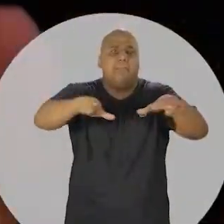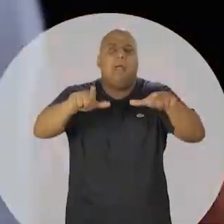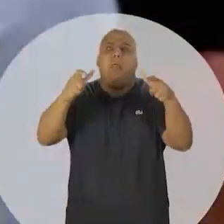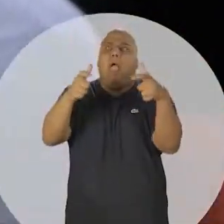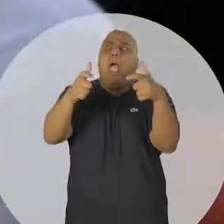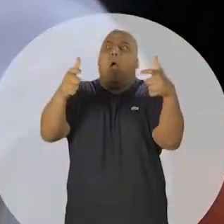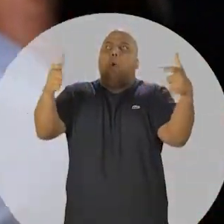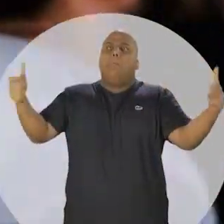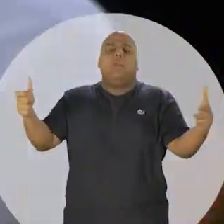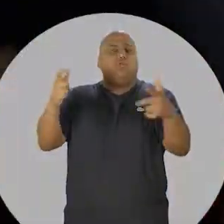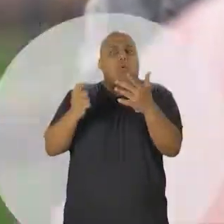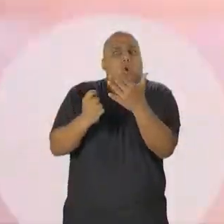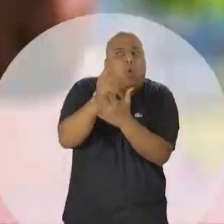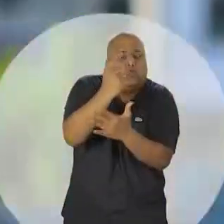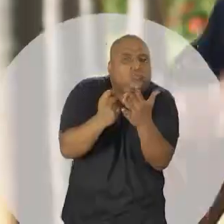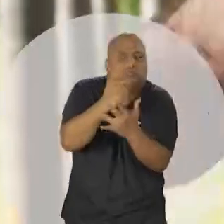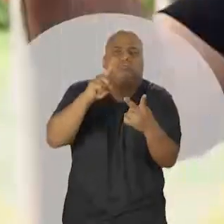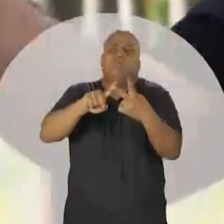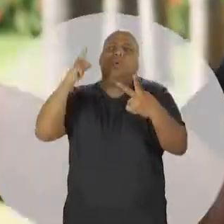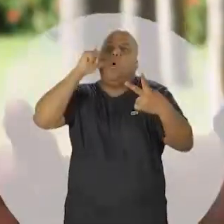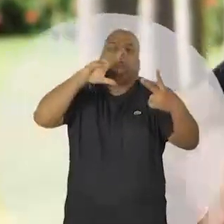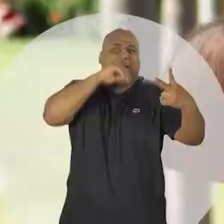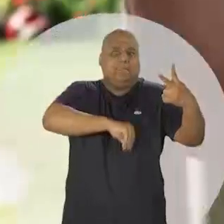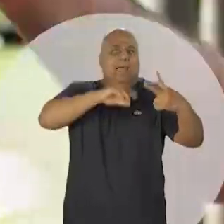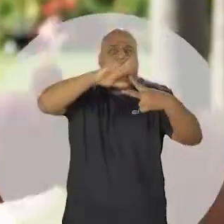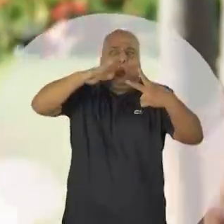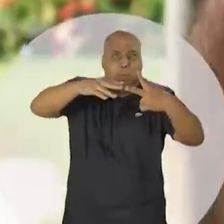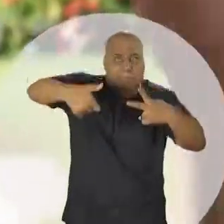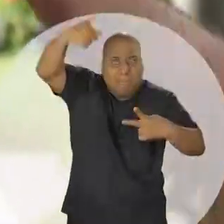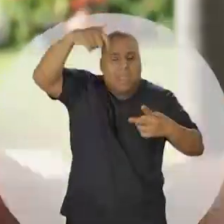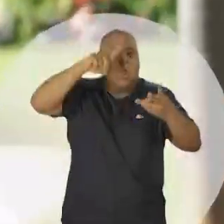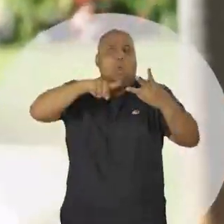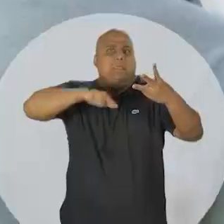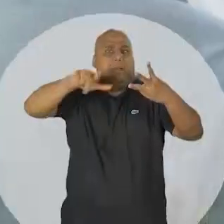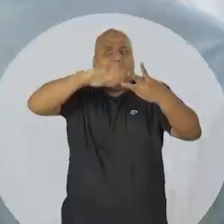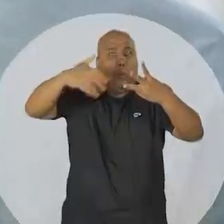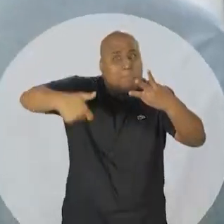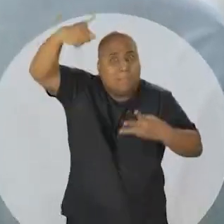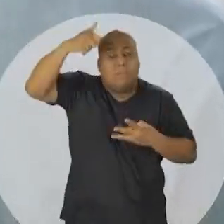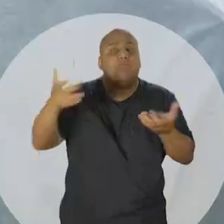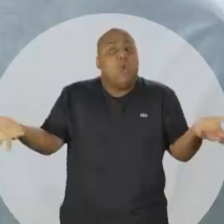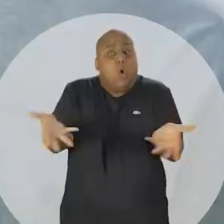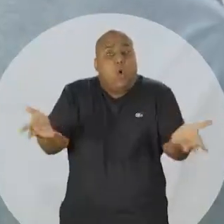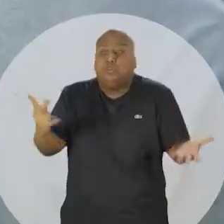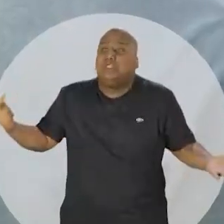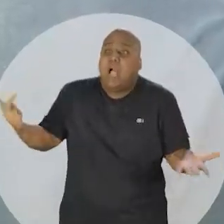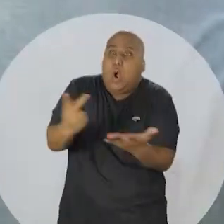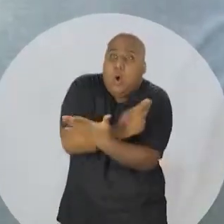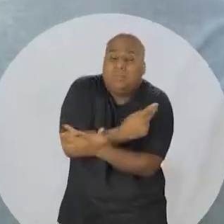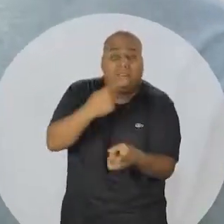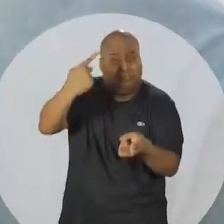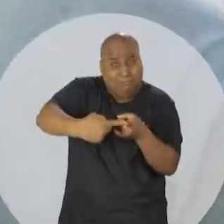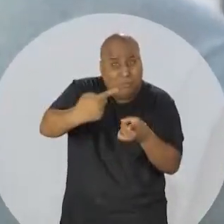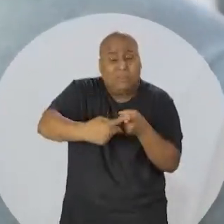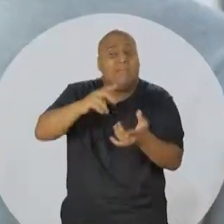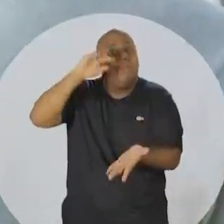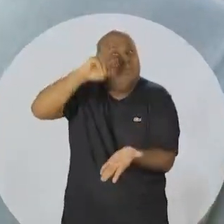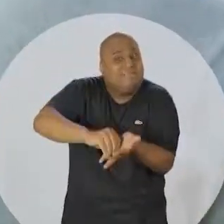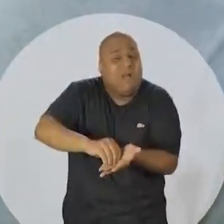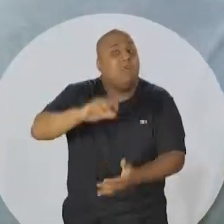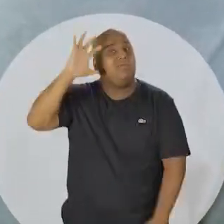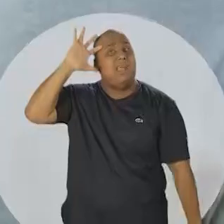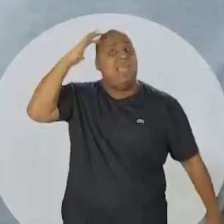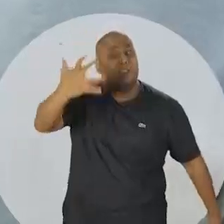imediatamente explode o padrão de consumo que gera renda, gera emprego, gera impostos. Na verdade, o que está acontecendo é que nós estamos tratando